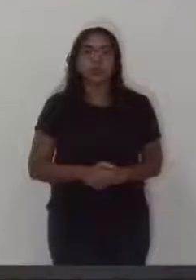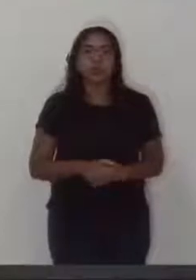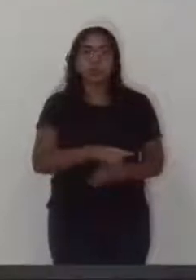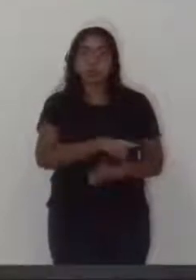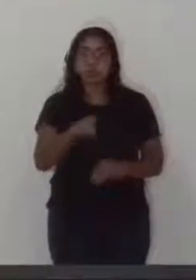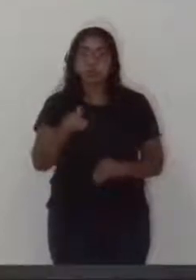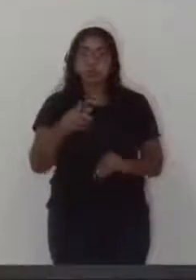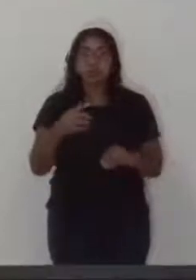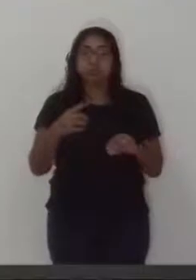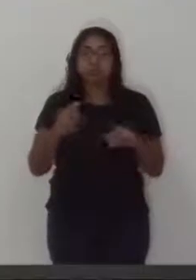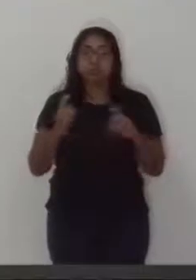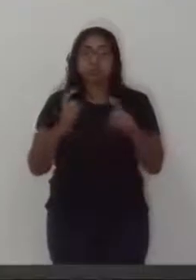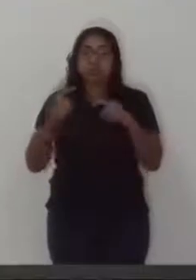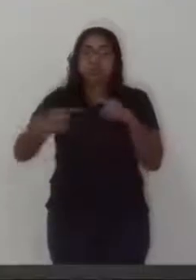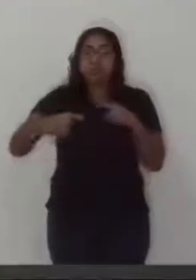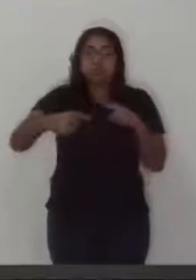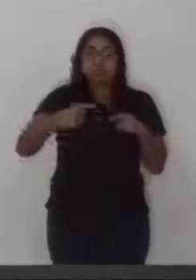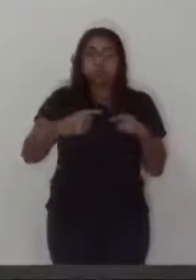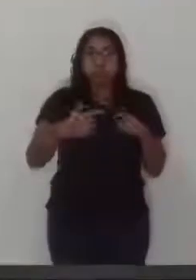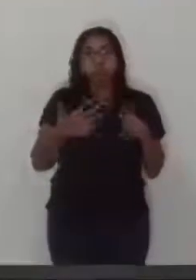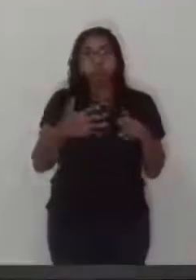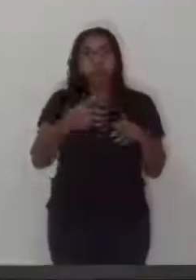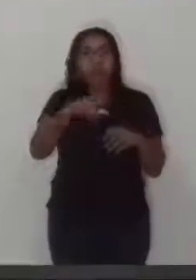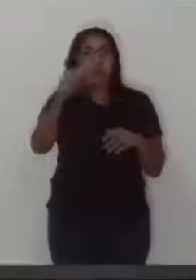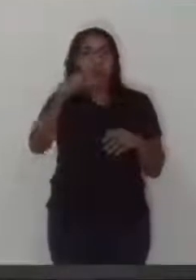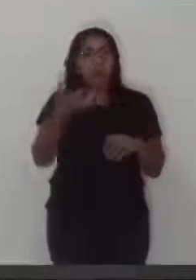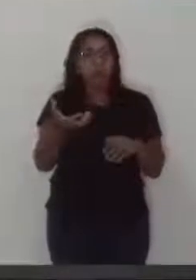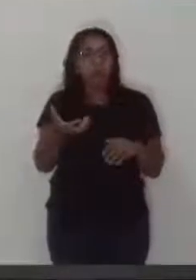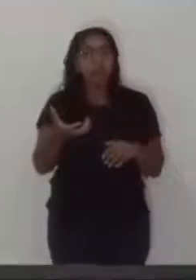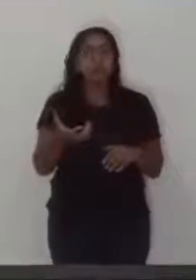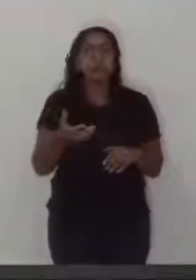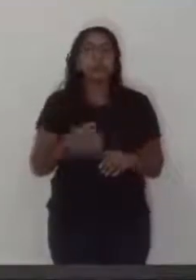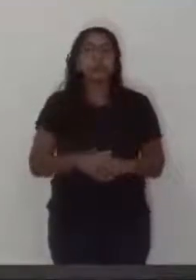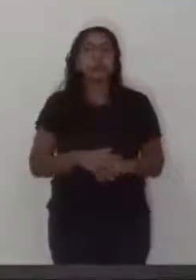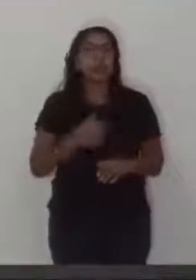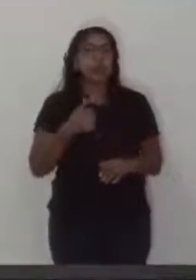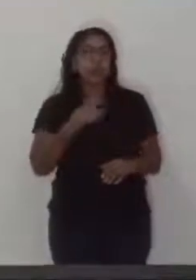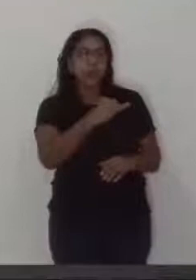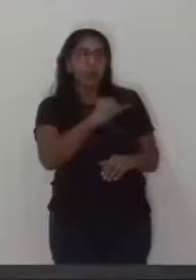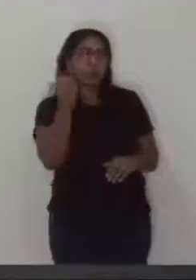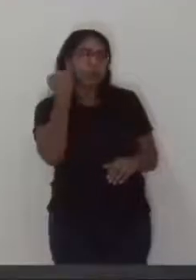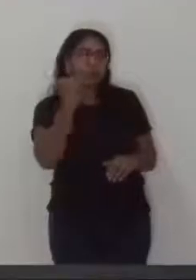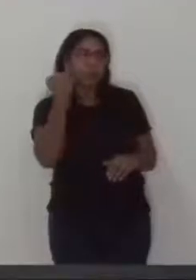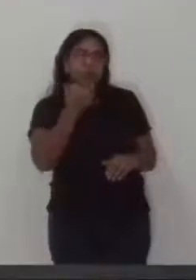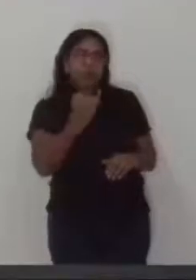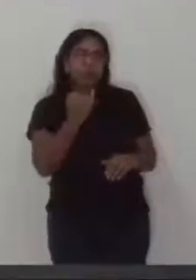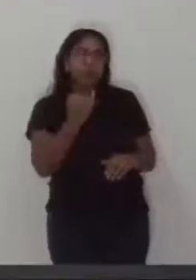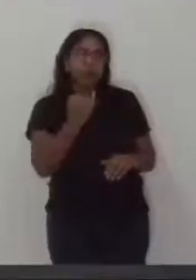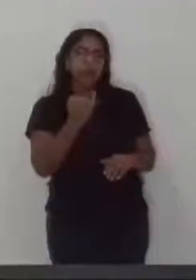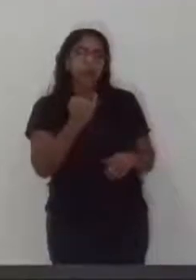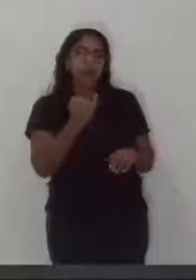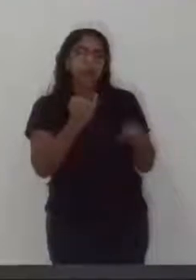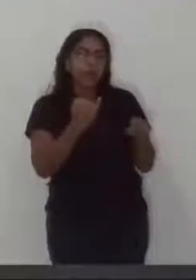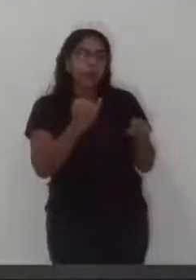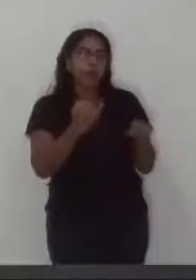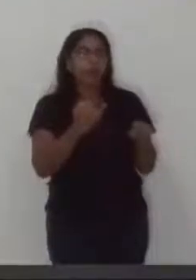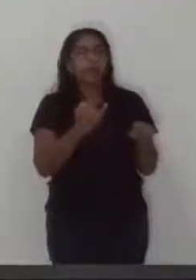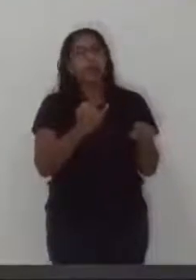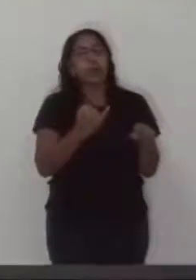Não havia discussão, mas se alguma das lideranças quiser encaminhá-lo. Senhor presidente, eu peço a vereadora Ana falar pelo MDB.